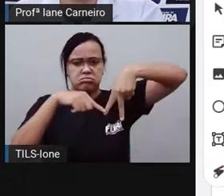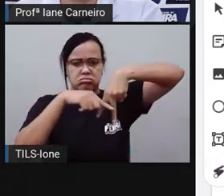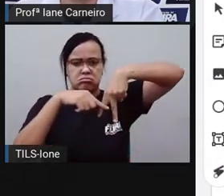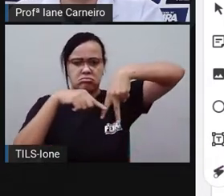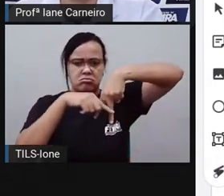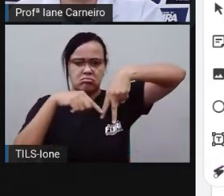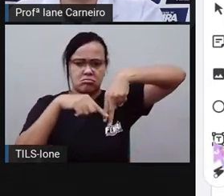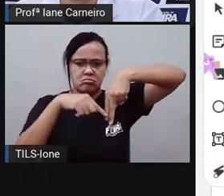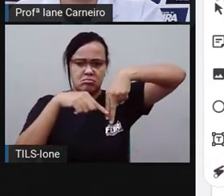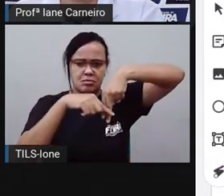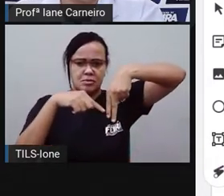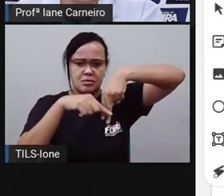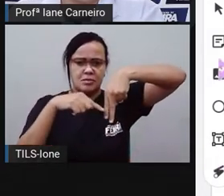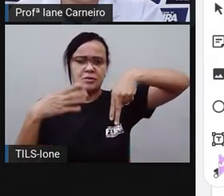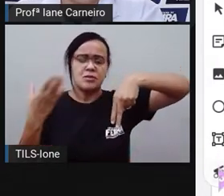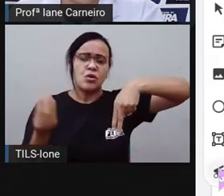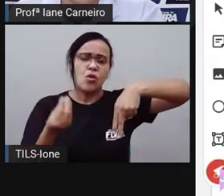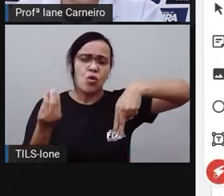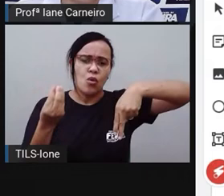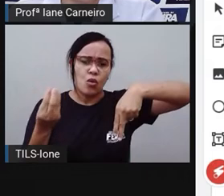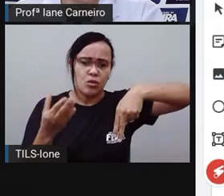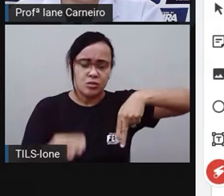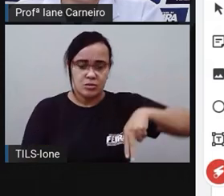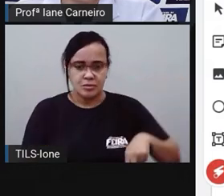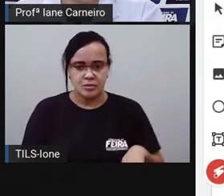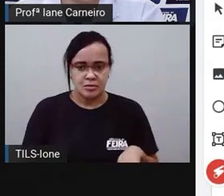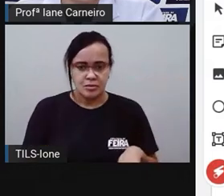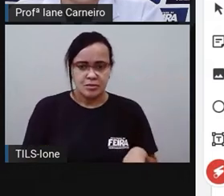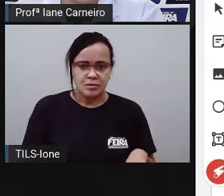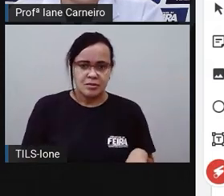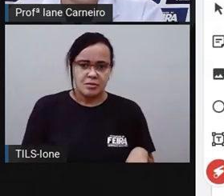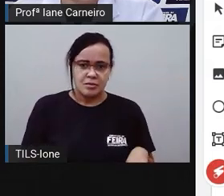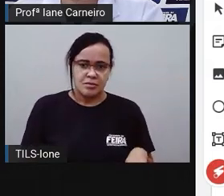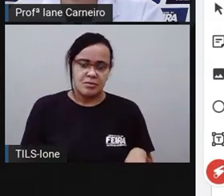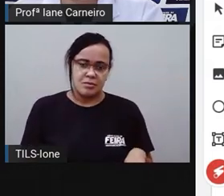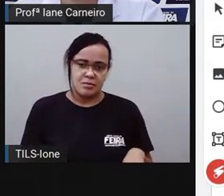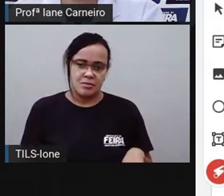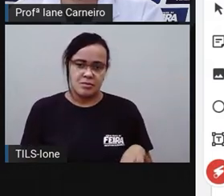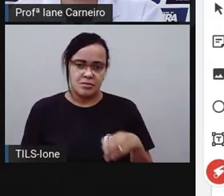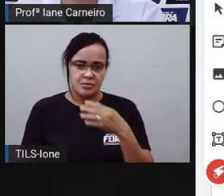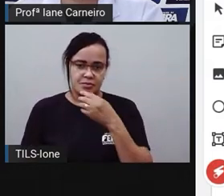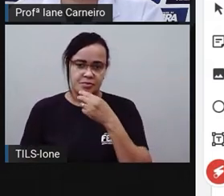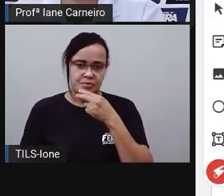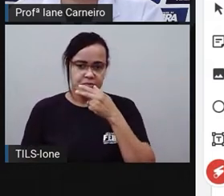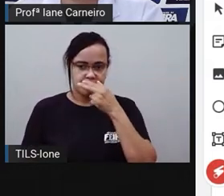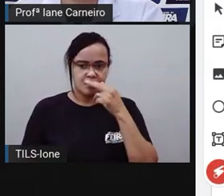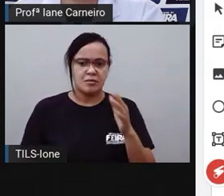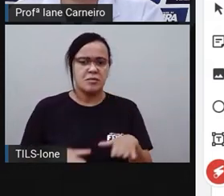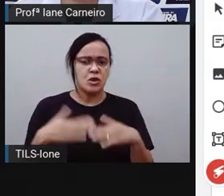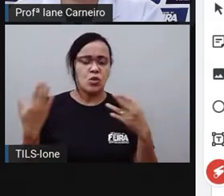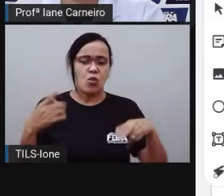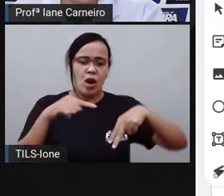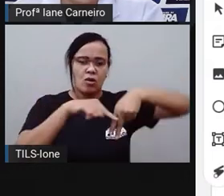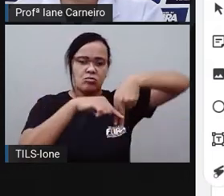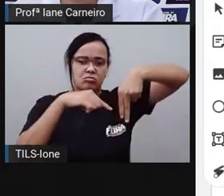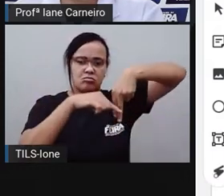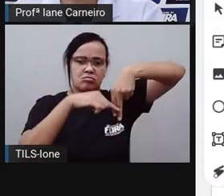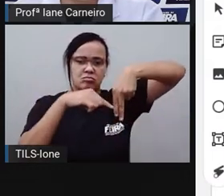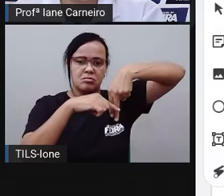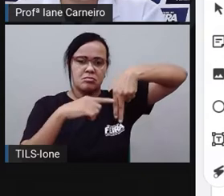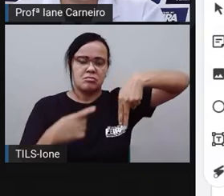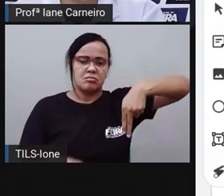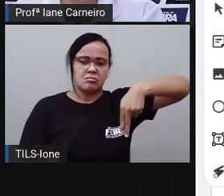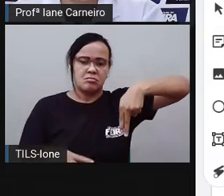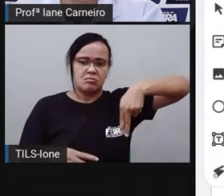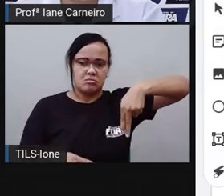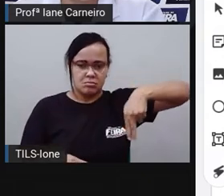Ó. Ui, deixa eu pegar a canetinha aqui. O que tem a perna mais comprida? Vamos ver? A perninha